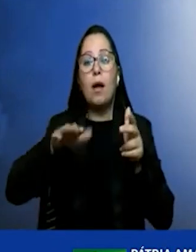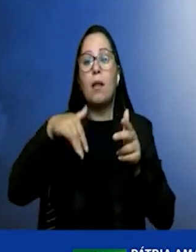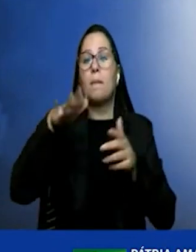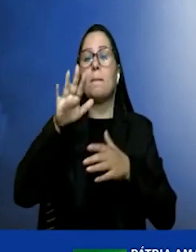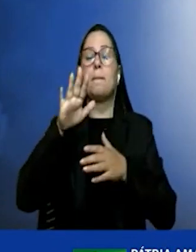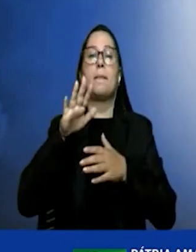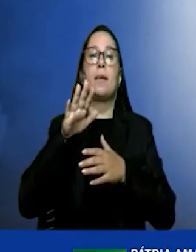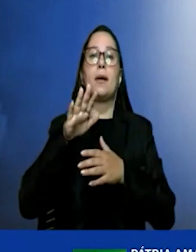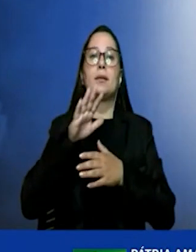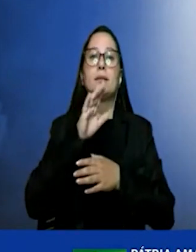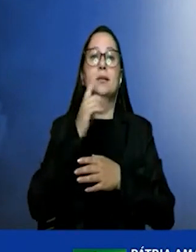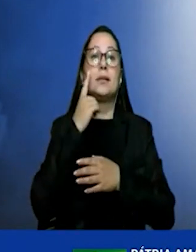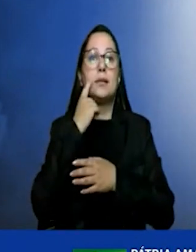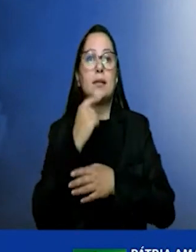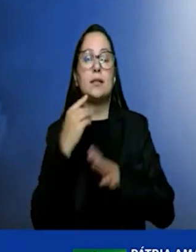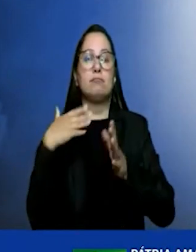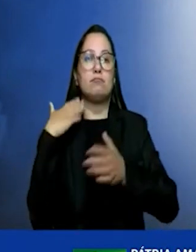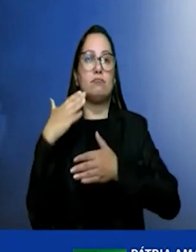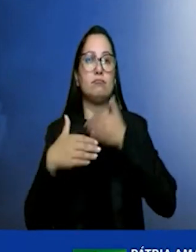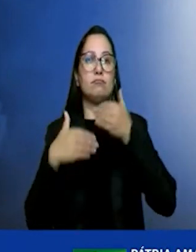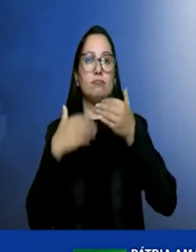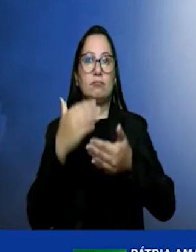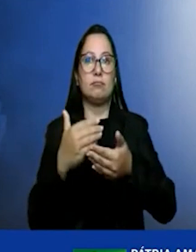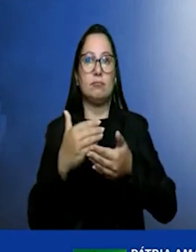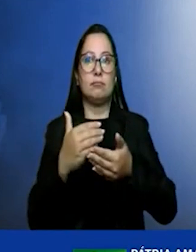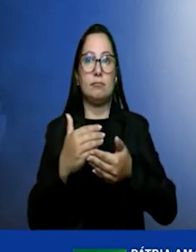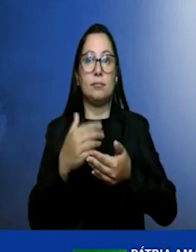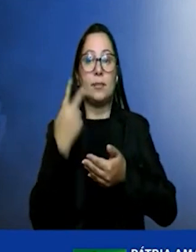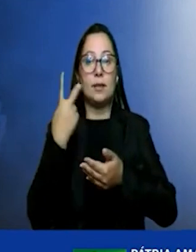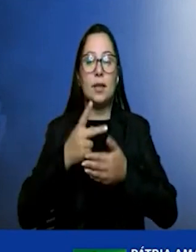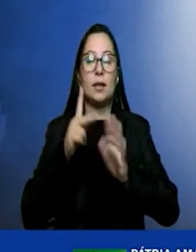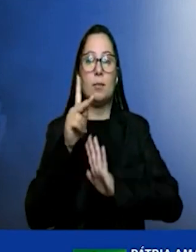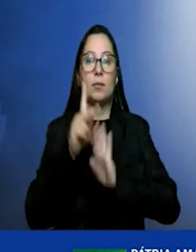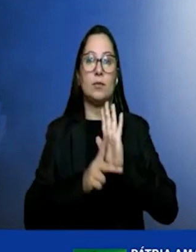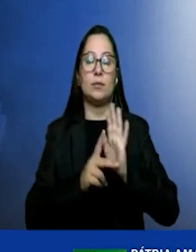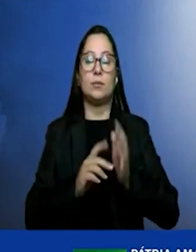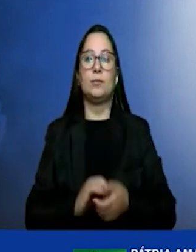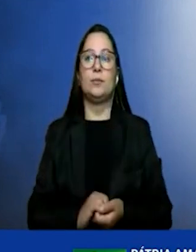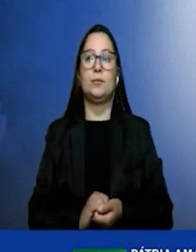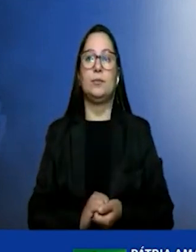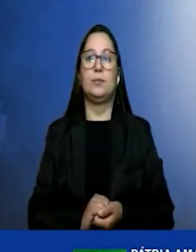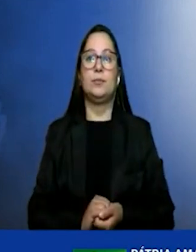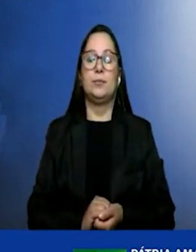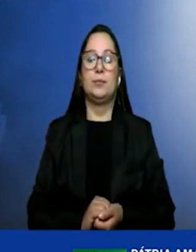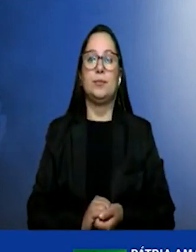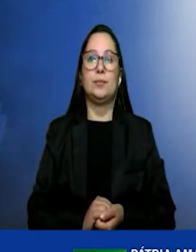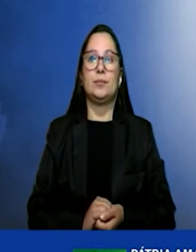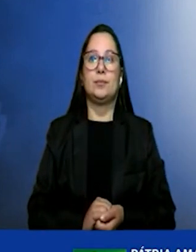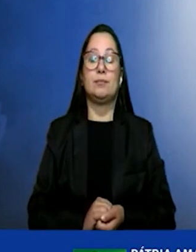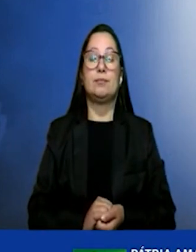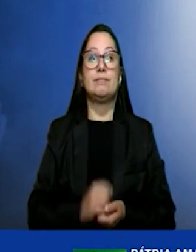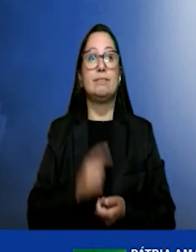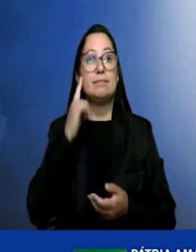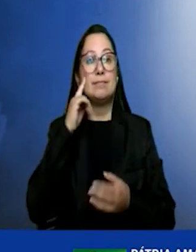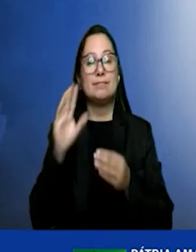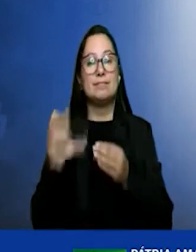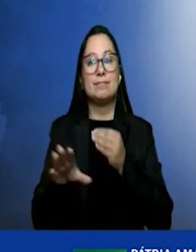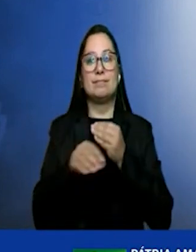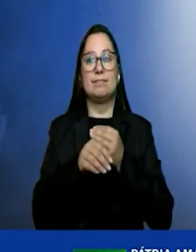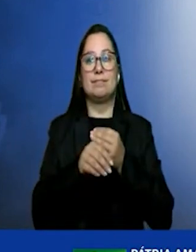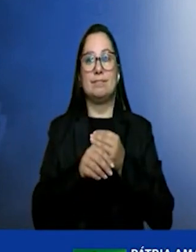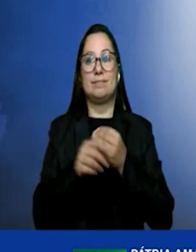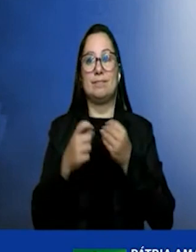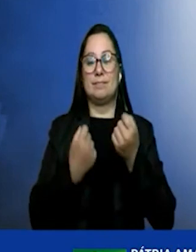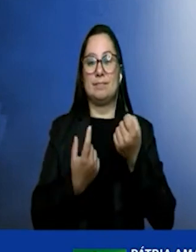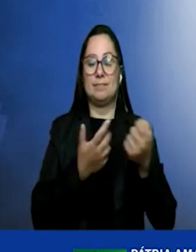ao desenvolvimento de seus projetos. E aqui eu ressalto um pouco a complementaridade, nós temos algumas regiões